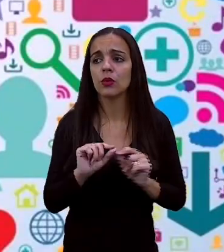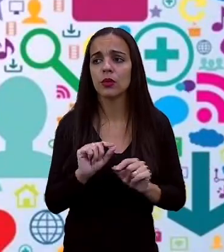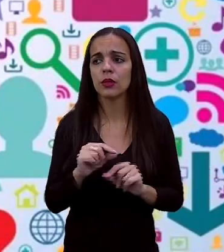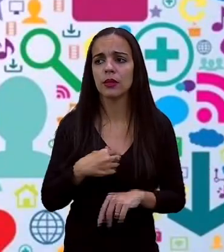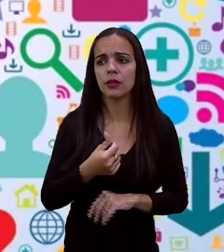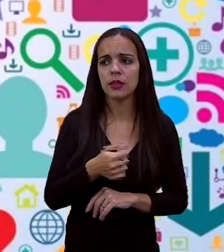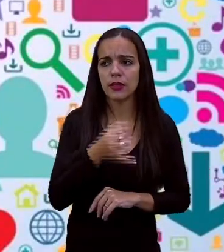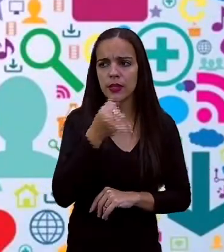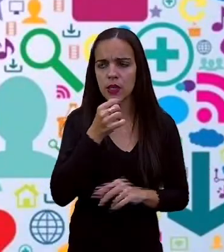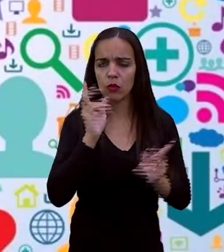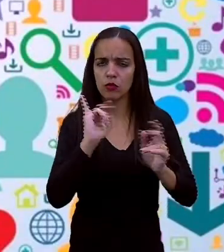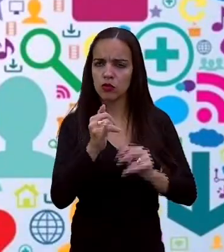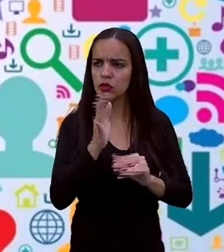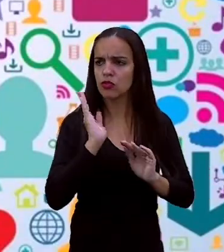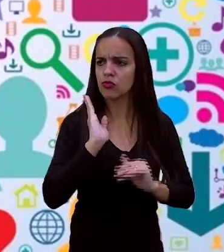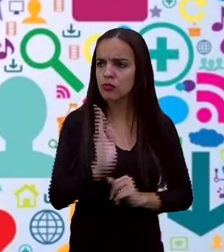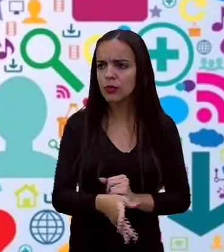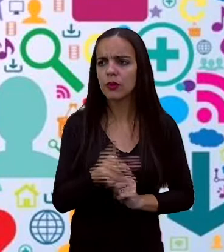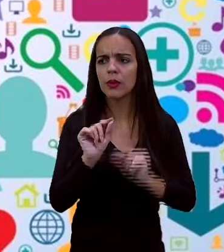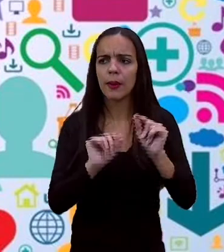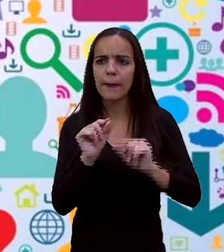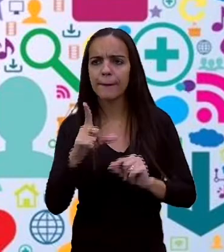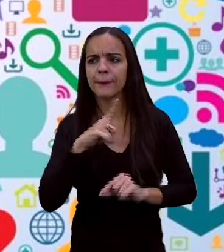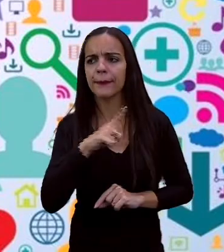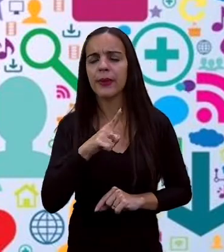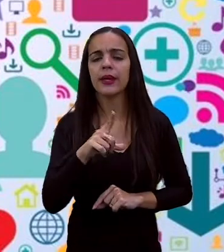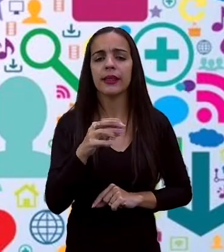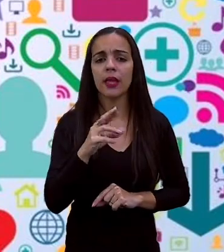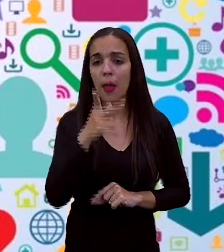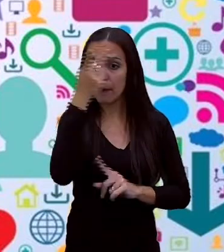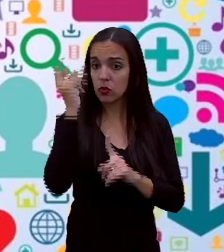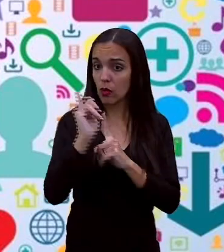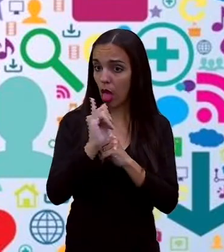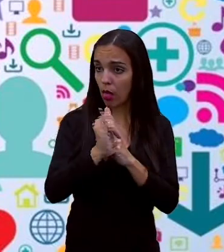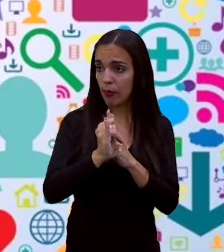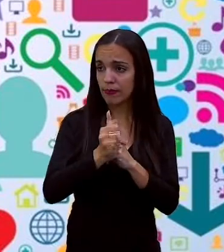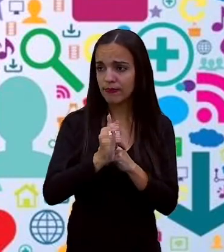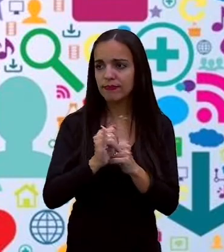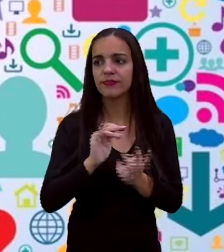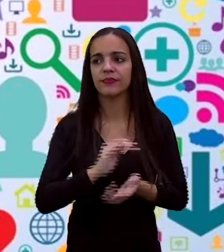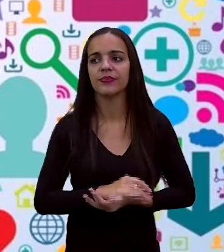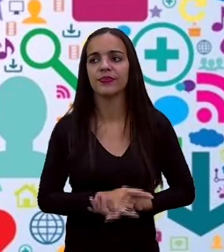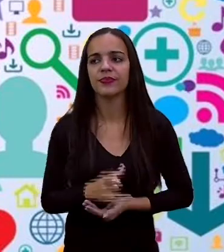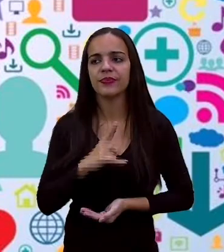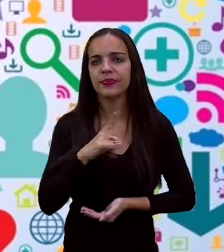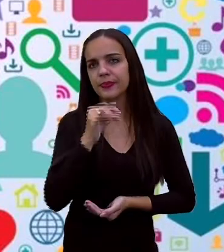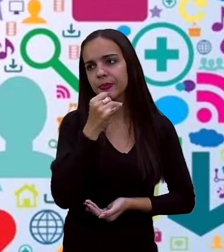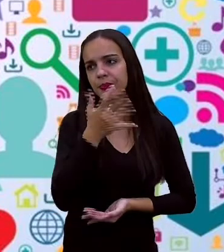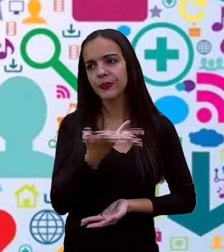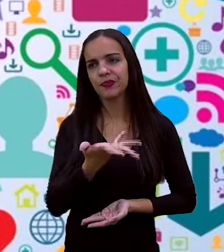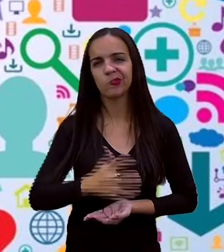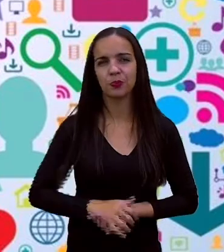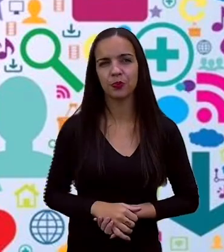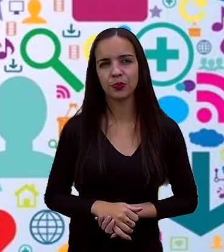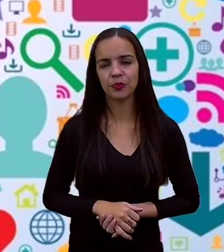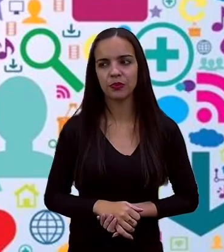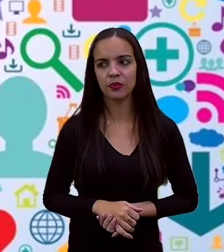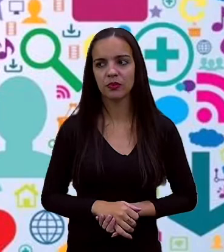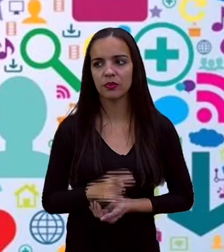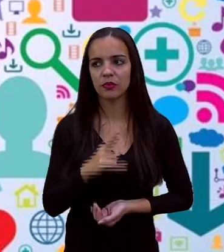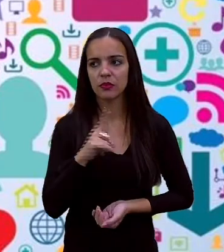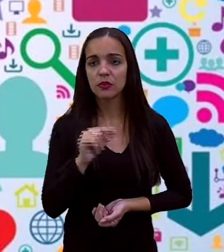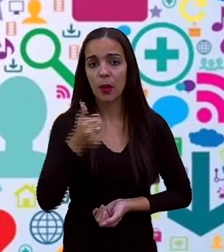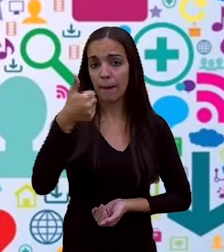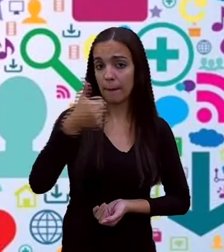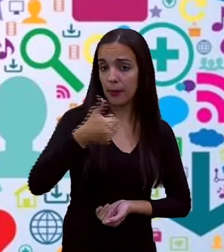Como eu disse pra vocês, a primeira coisa é narrativo. E ele pode ser apresentado na primeira